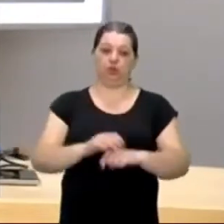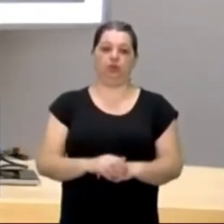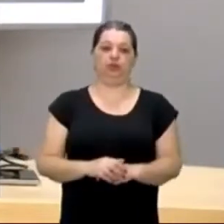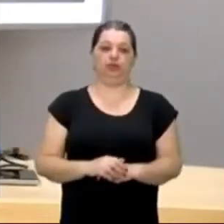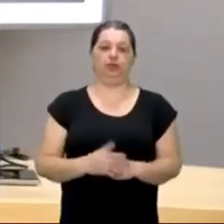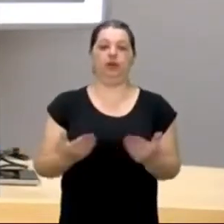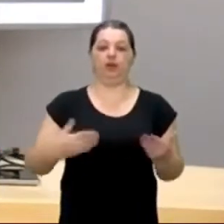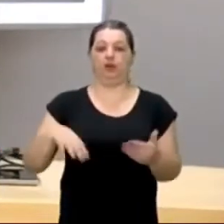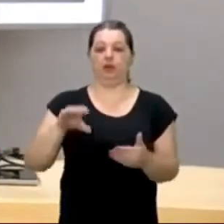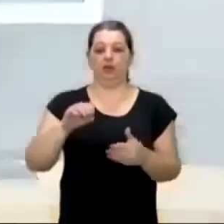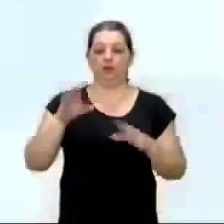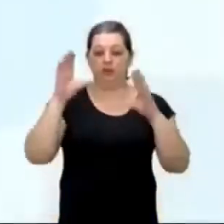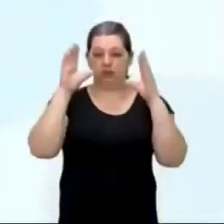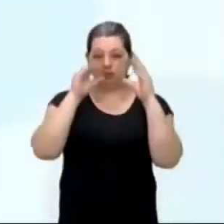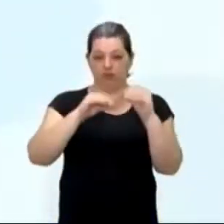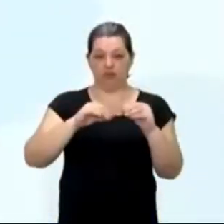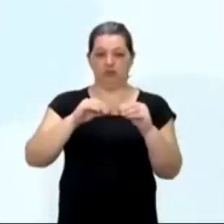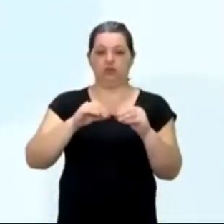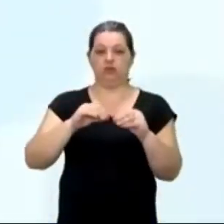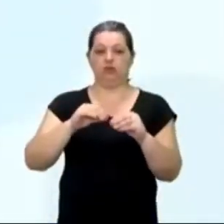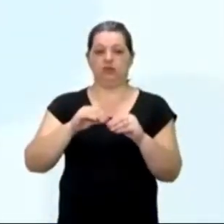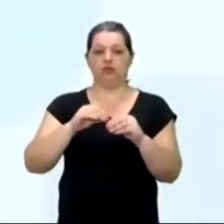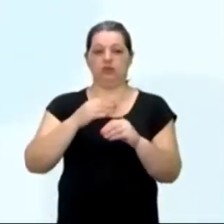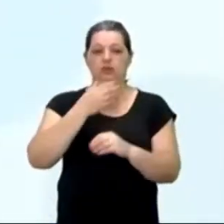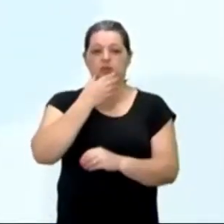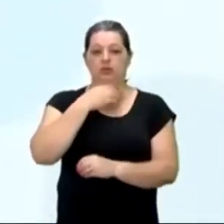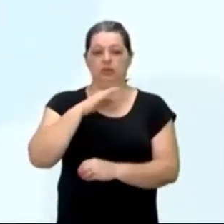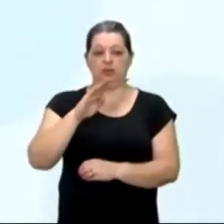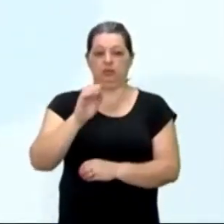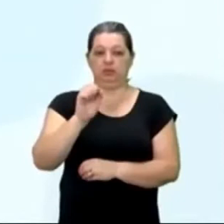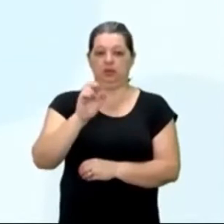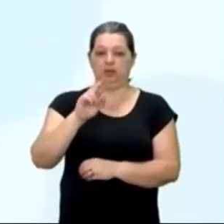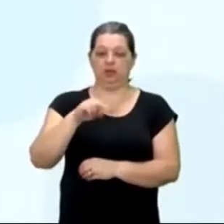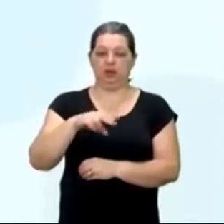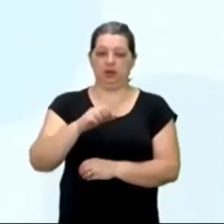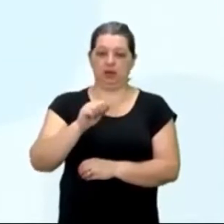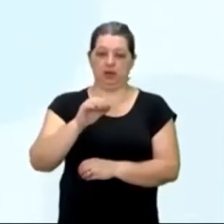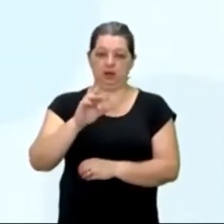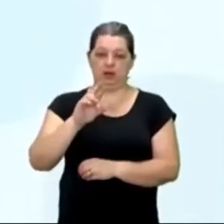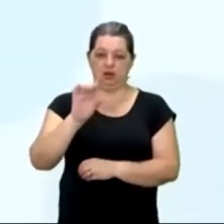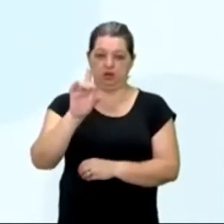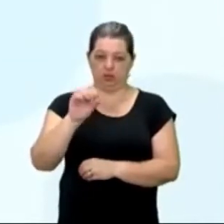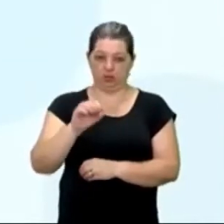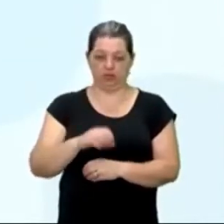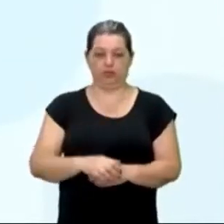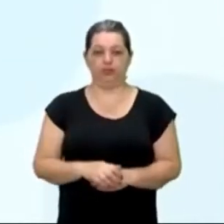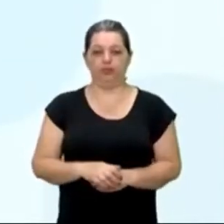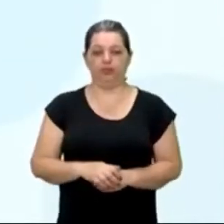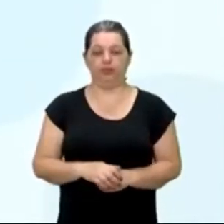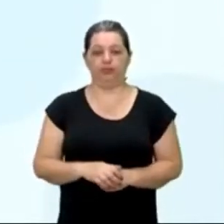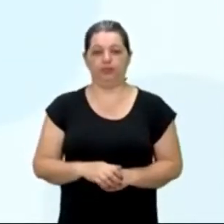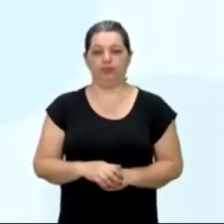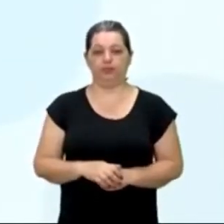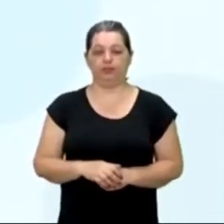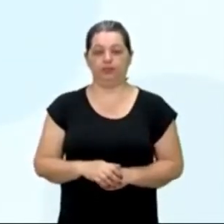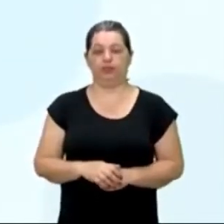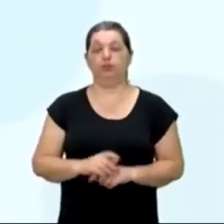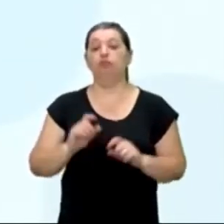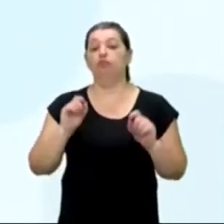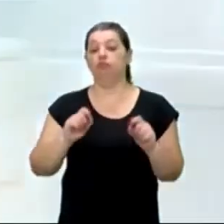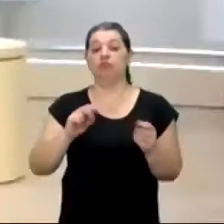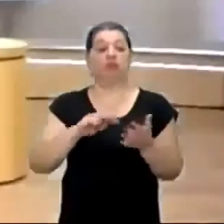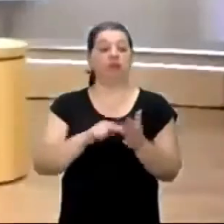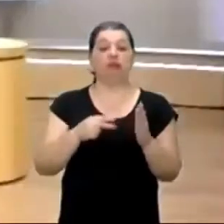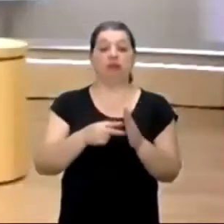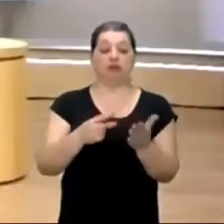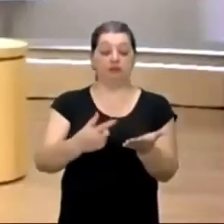Noites de Bernardo Carvalho. Nove Noites de Bernardo Carvalho. Bom, o que é este